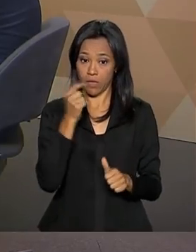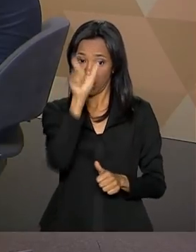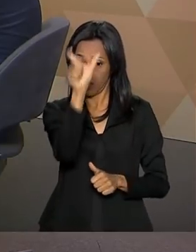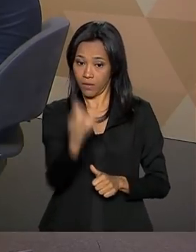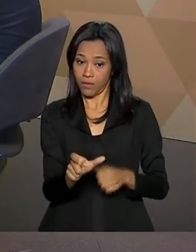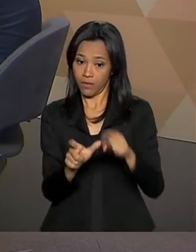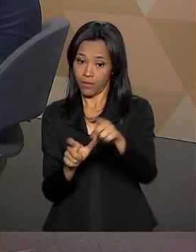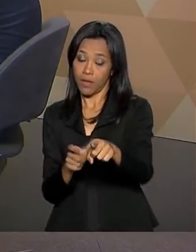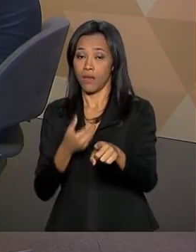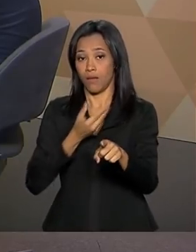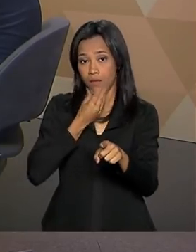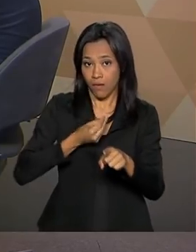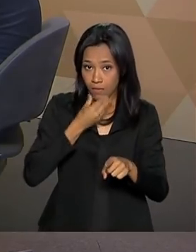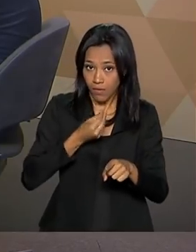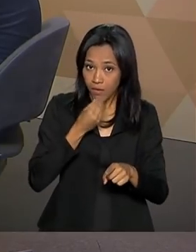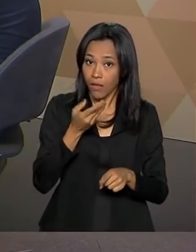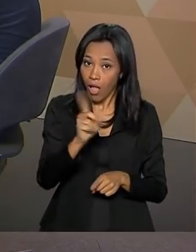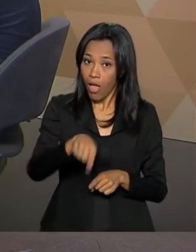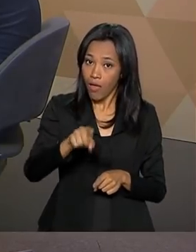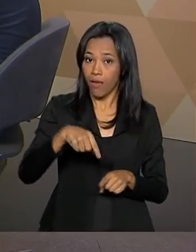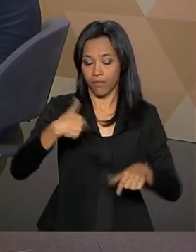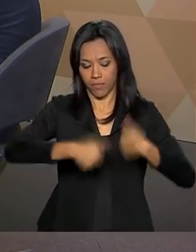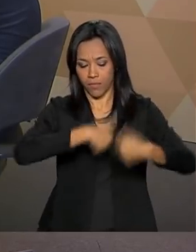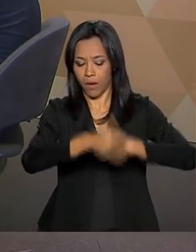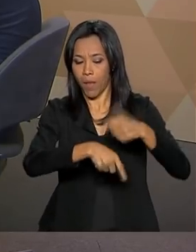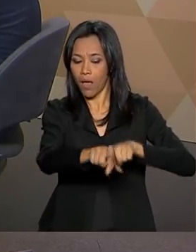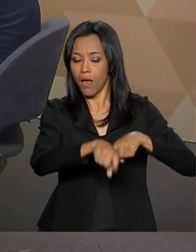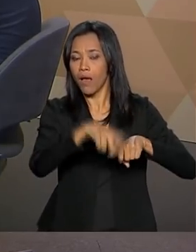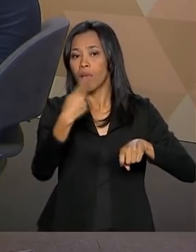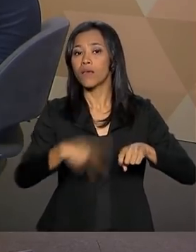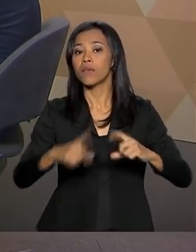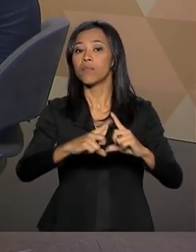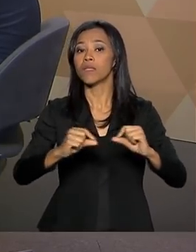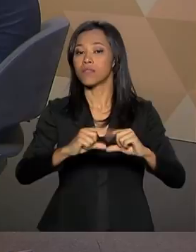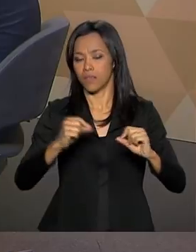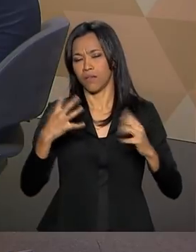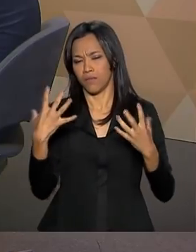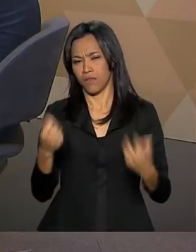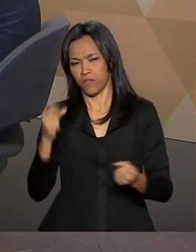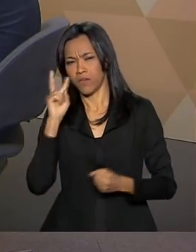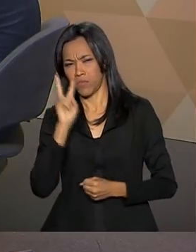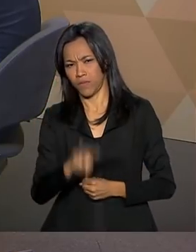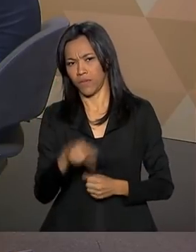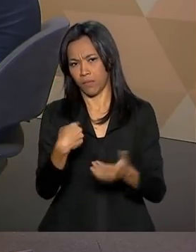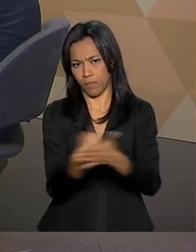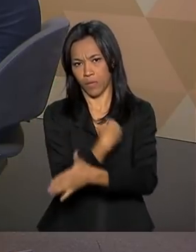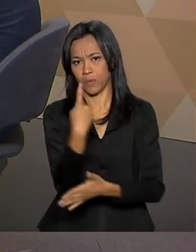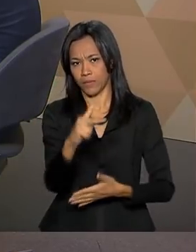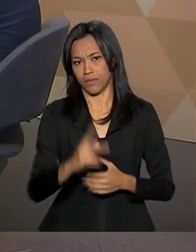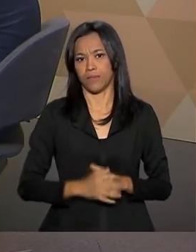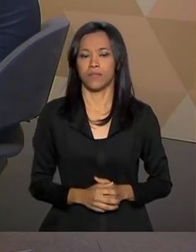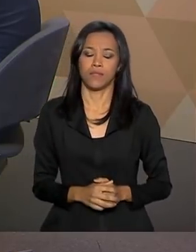é Emerson Camada. Ele é produtor rural aqui do Distrito Federal. Vamos acompanhar a pergunta dele.